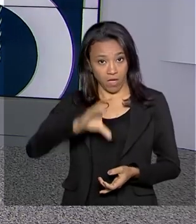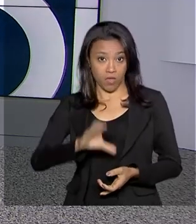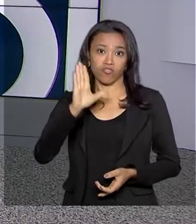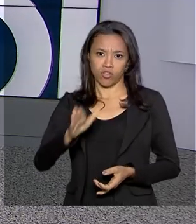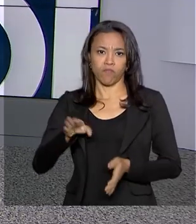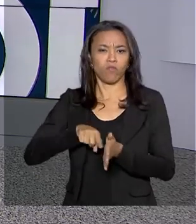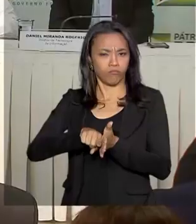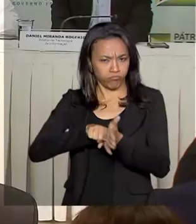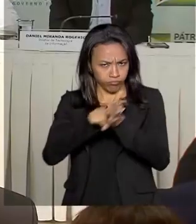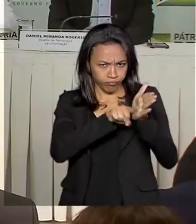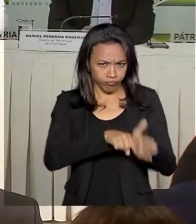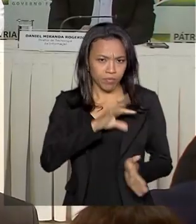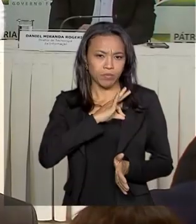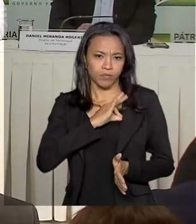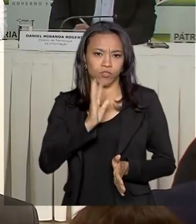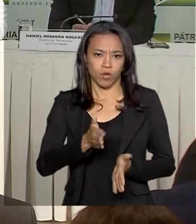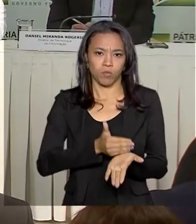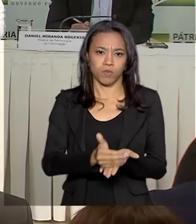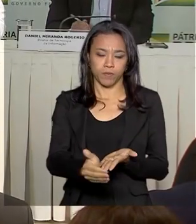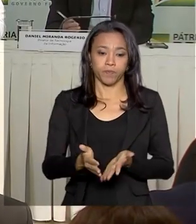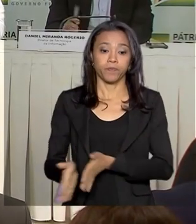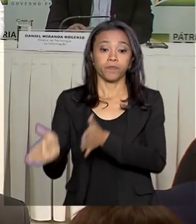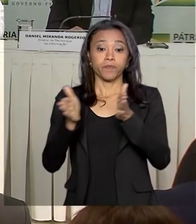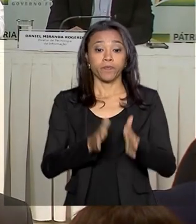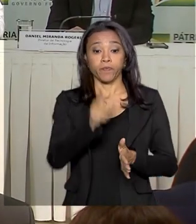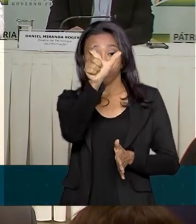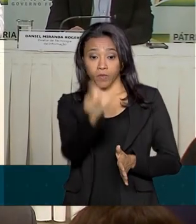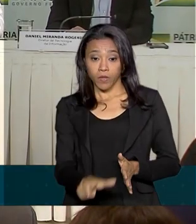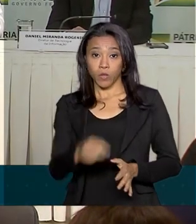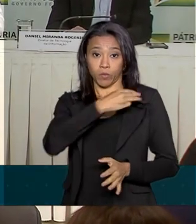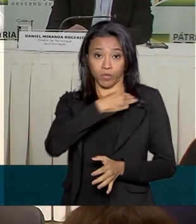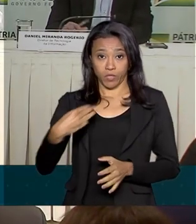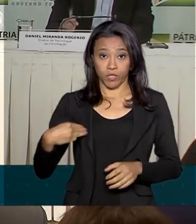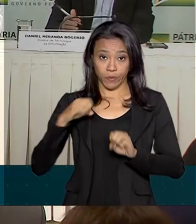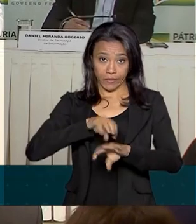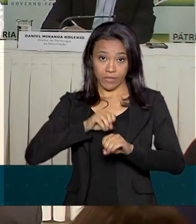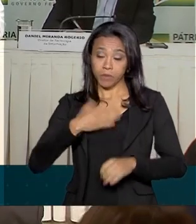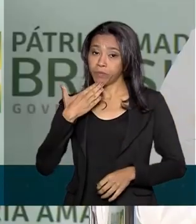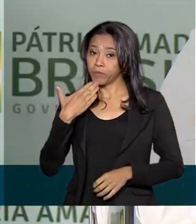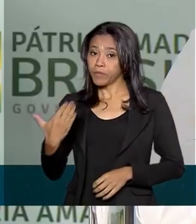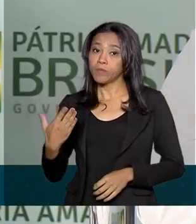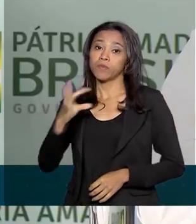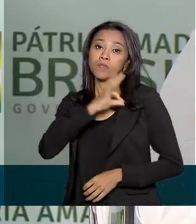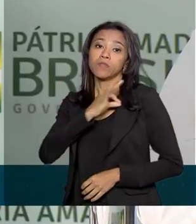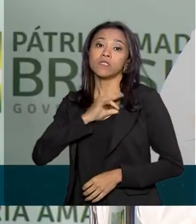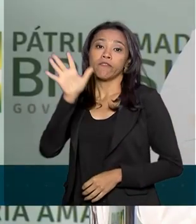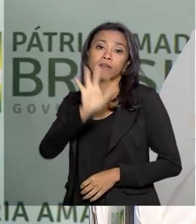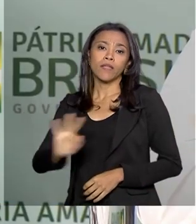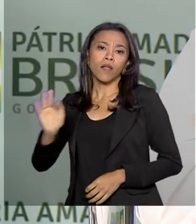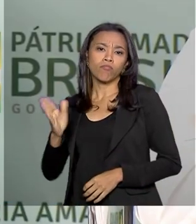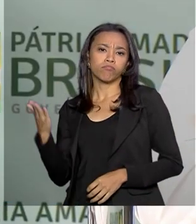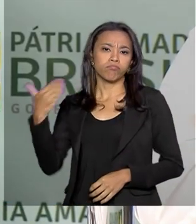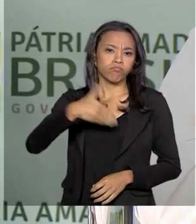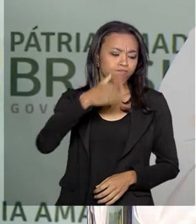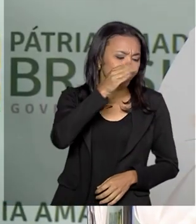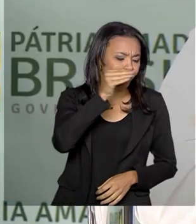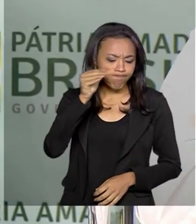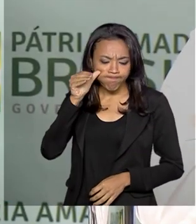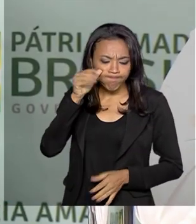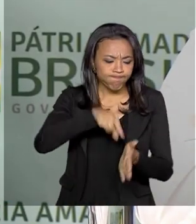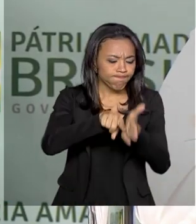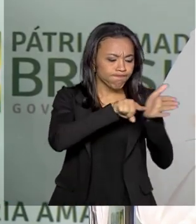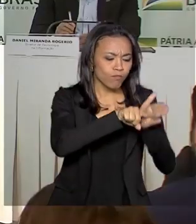foi iniciada. O ministro da Educação informou que pediu para a Polícia Federal investigar os problemas nos sites do